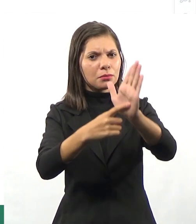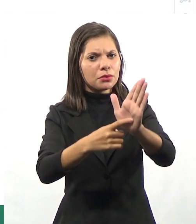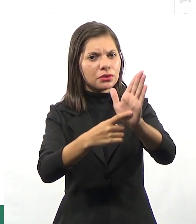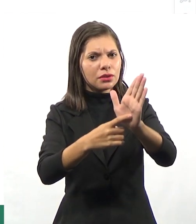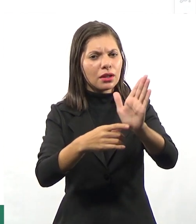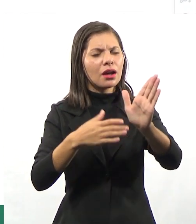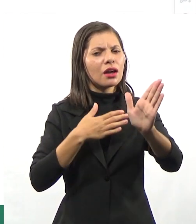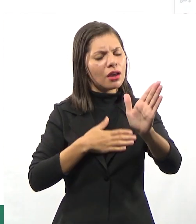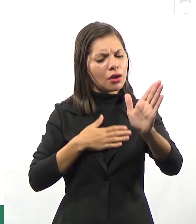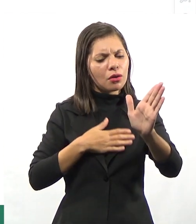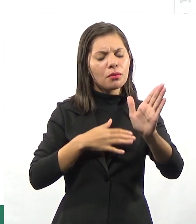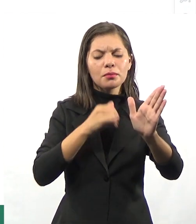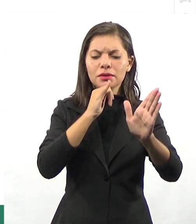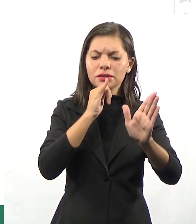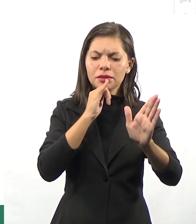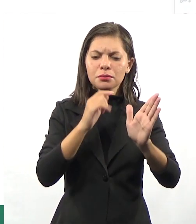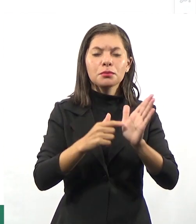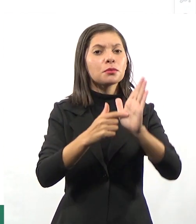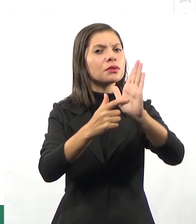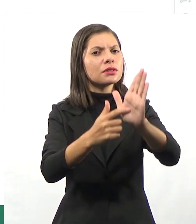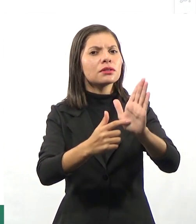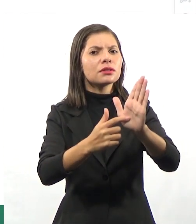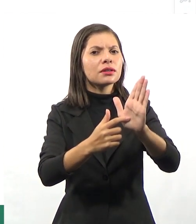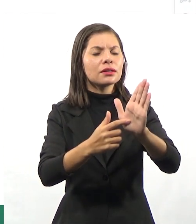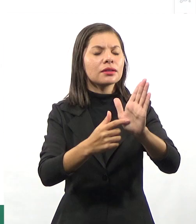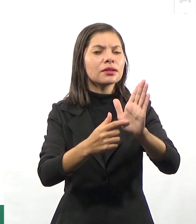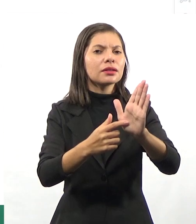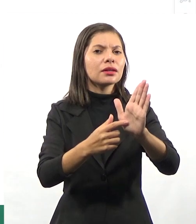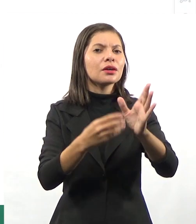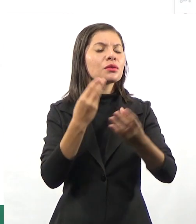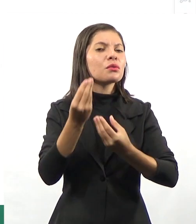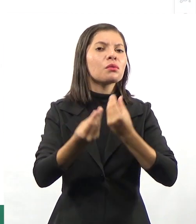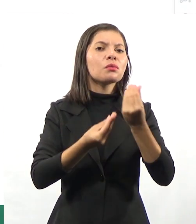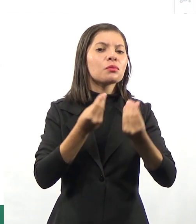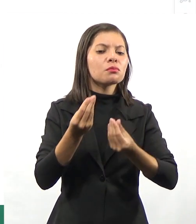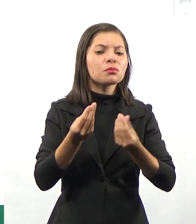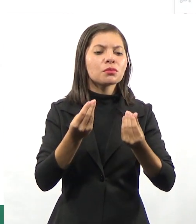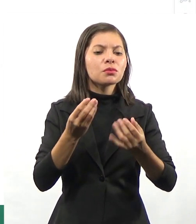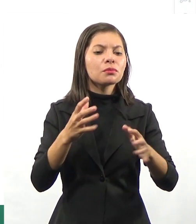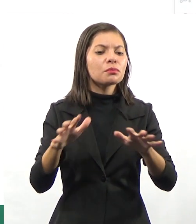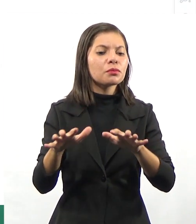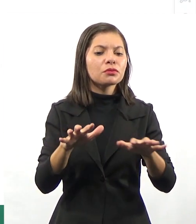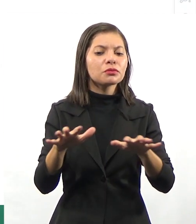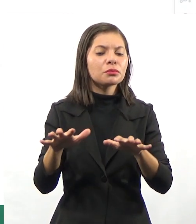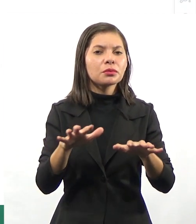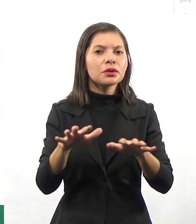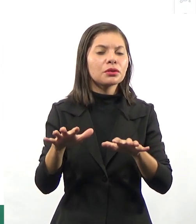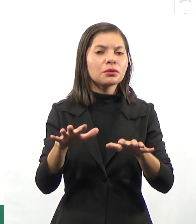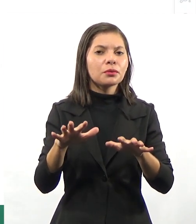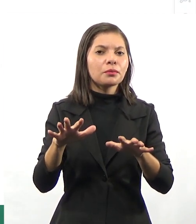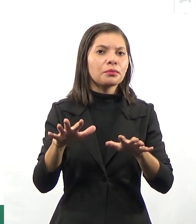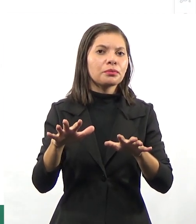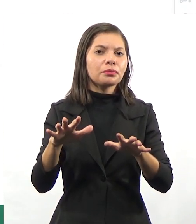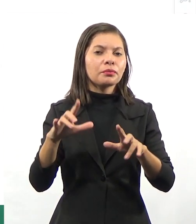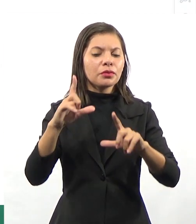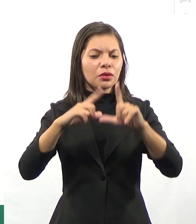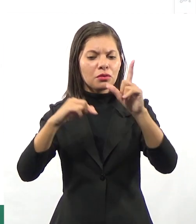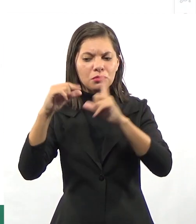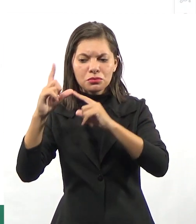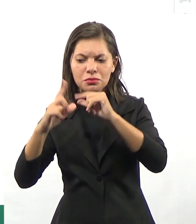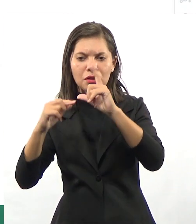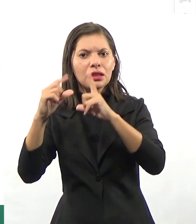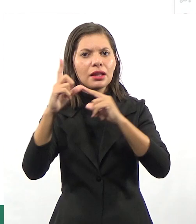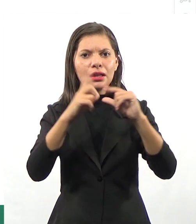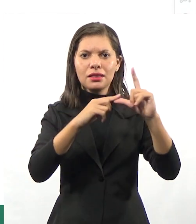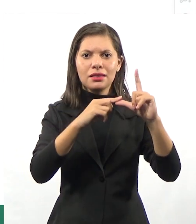por exemplo, mostrar para os alunos em sala de aula o funcionamento do movimento dos corpos celestes em torno